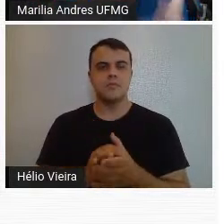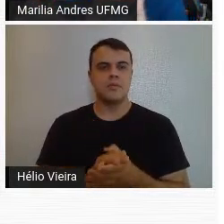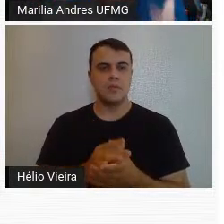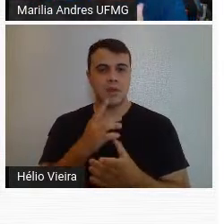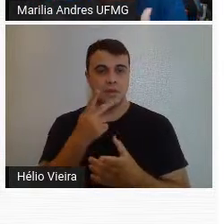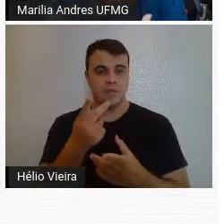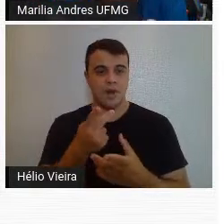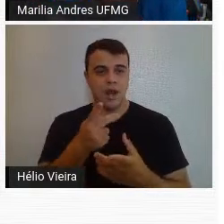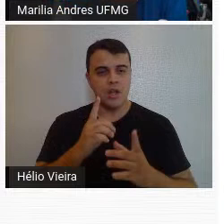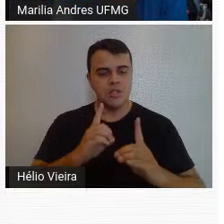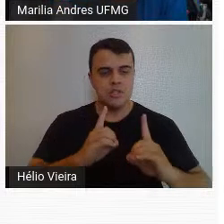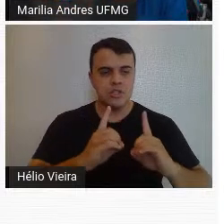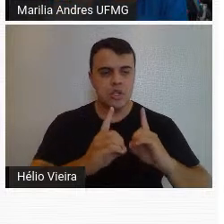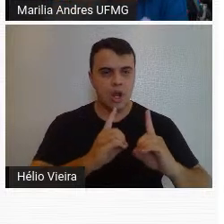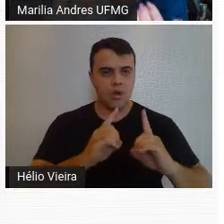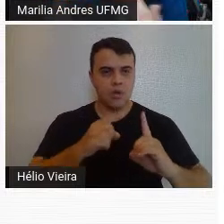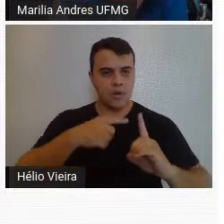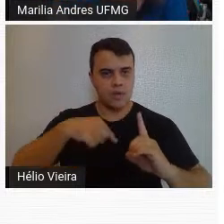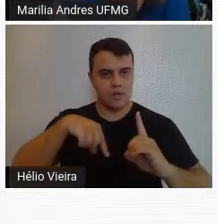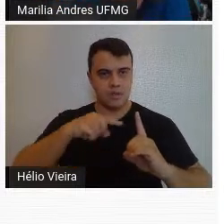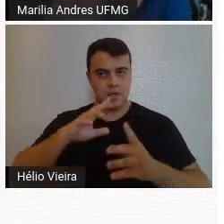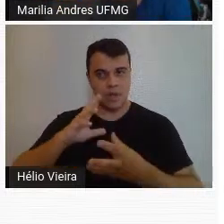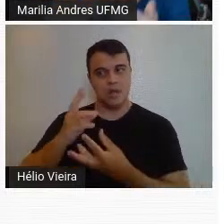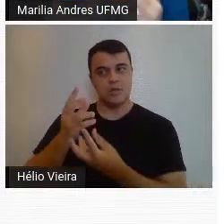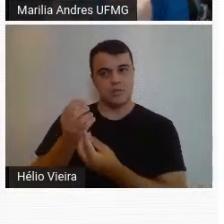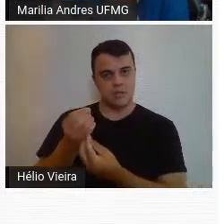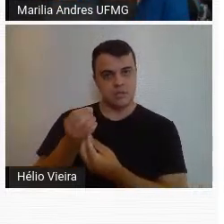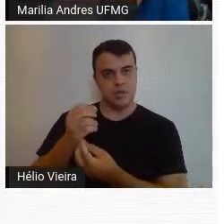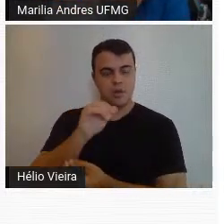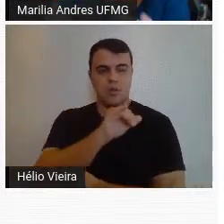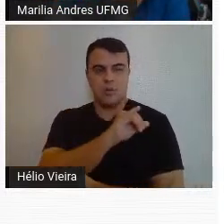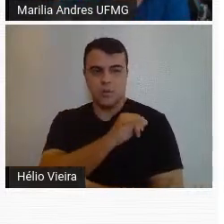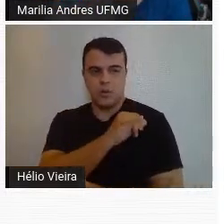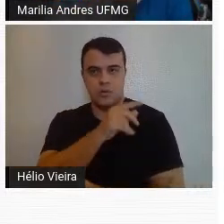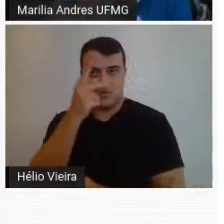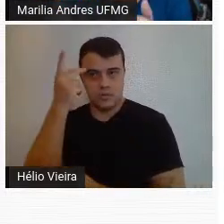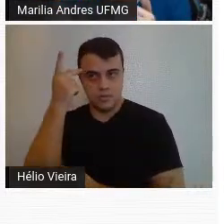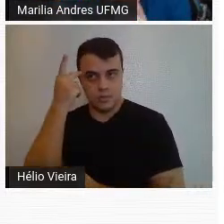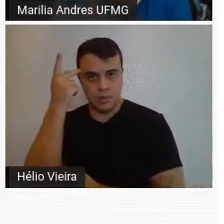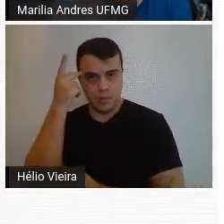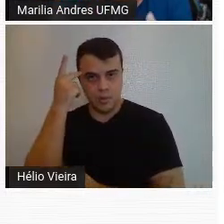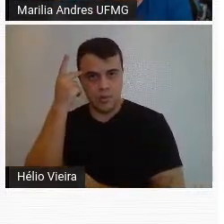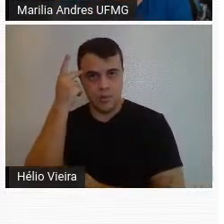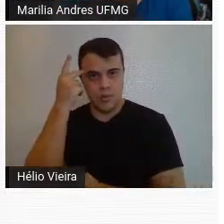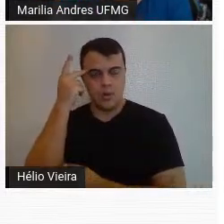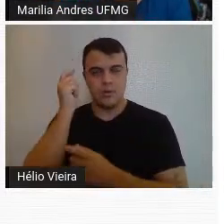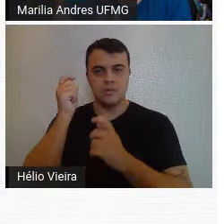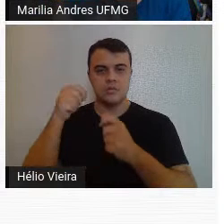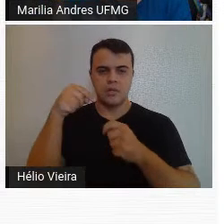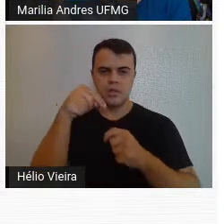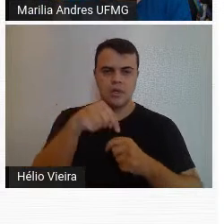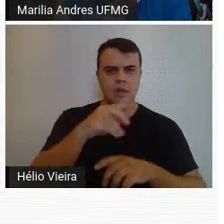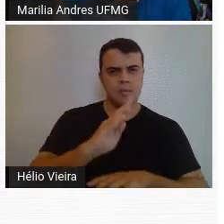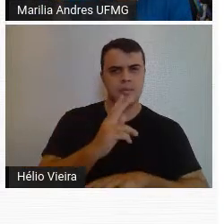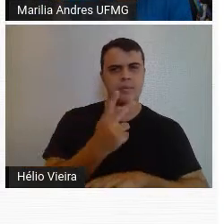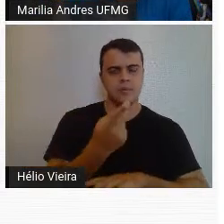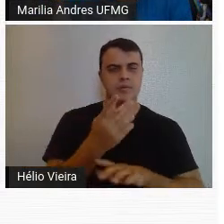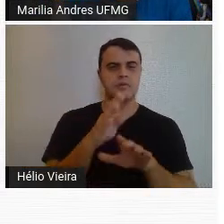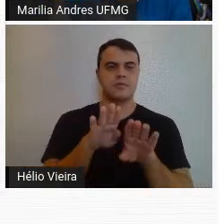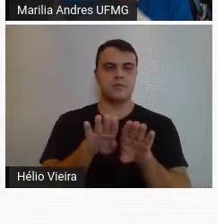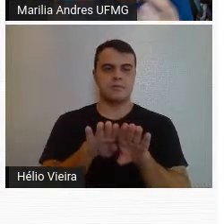estabelecer esse diálogo entre os artistas do Rio e de São Paulo para Belo Horizonte,